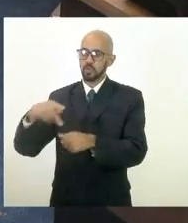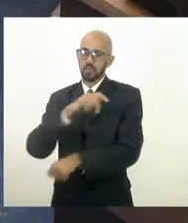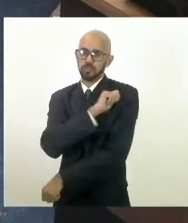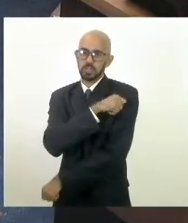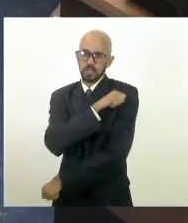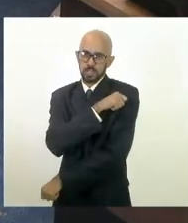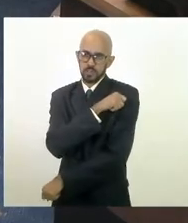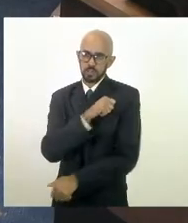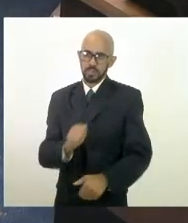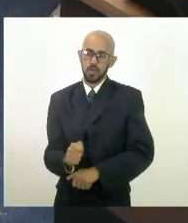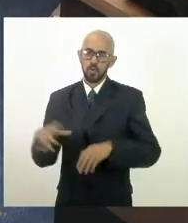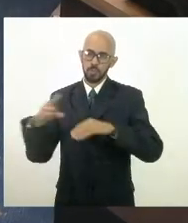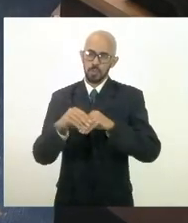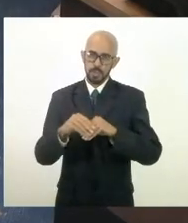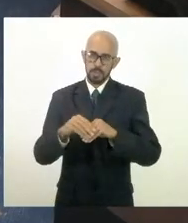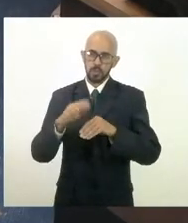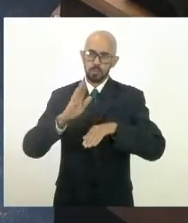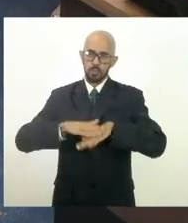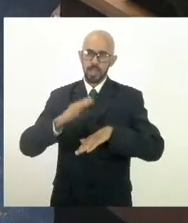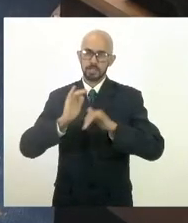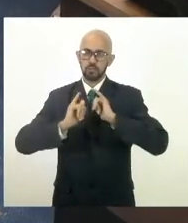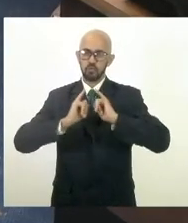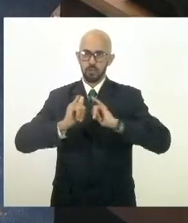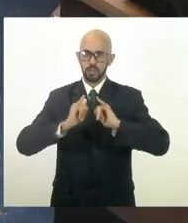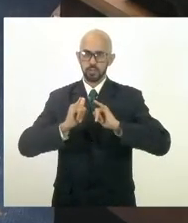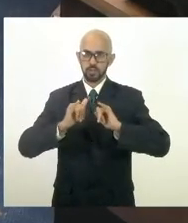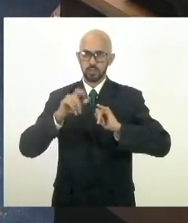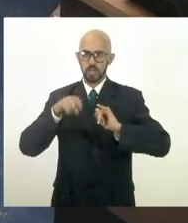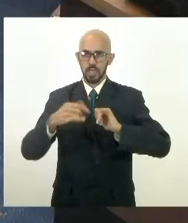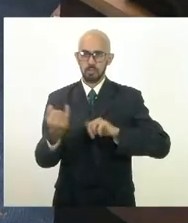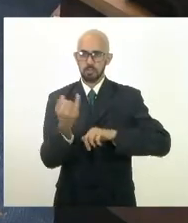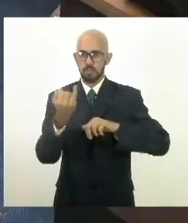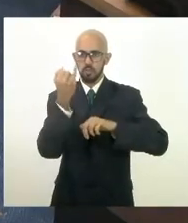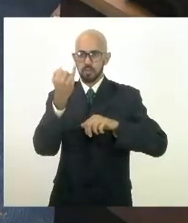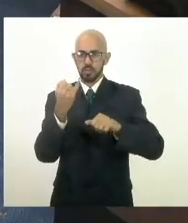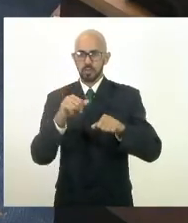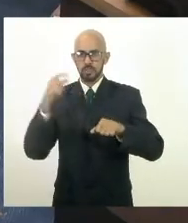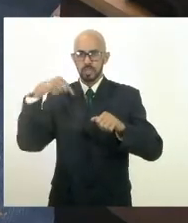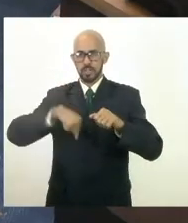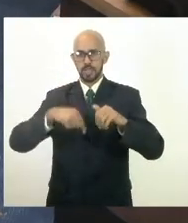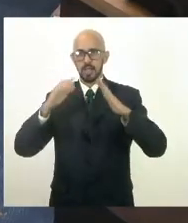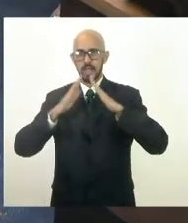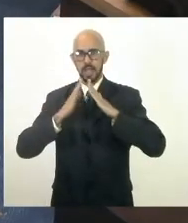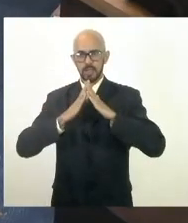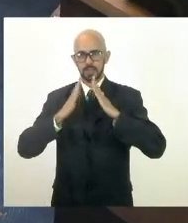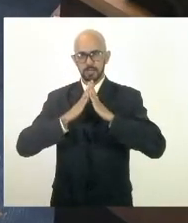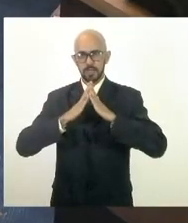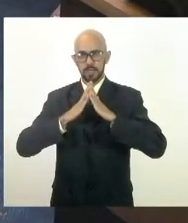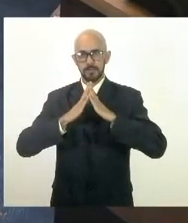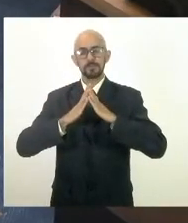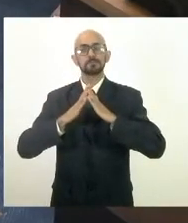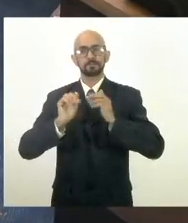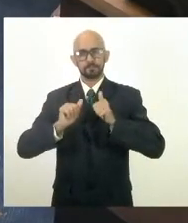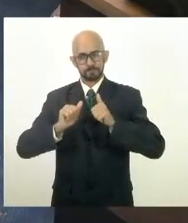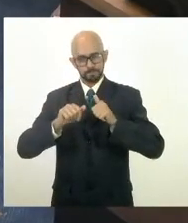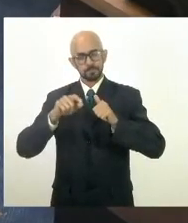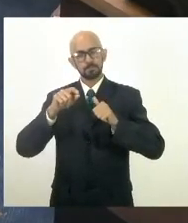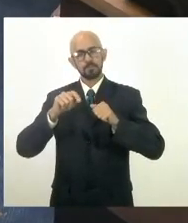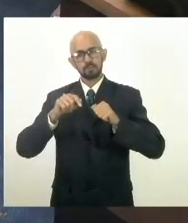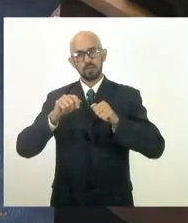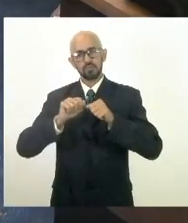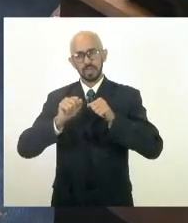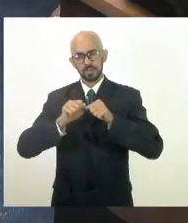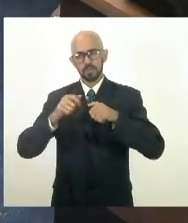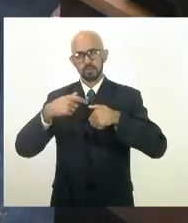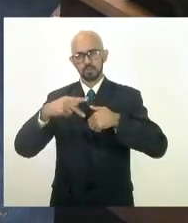incrementando com mais informações porque é importante realmente esta casa cumprir a prerrogativa que lhe é de direito estamos